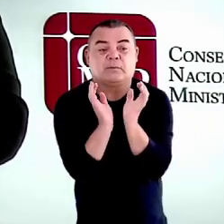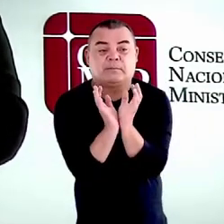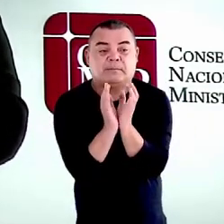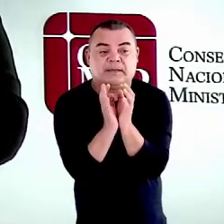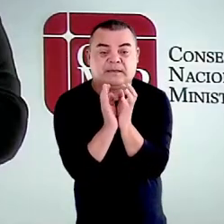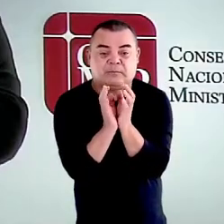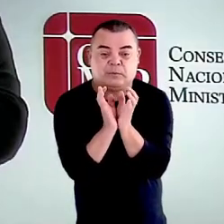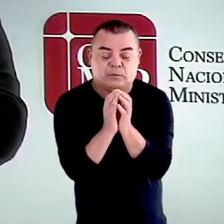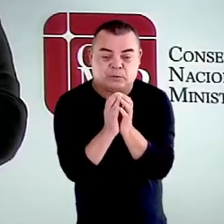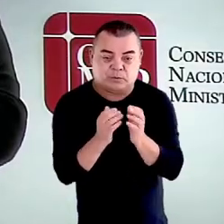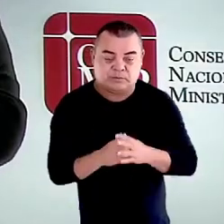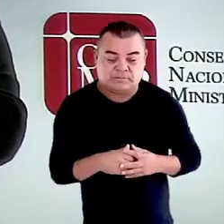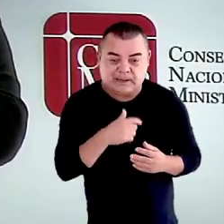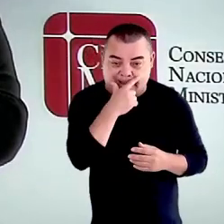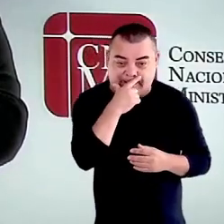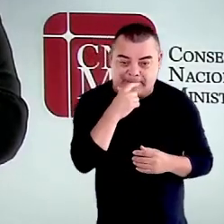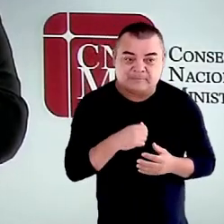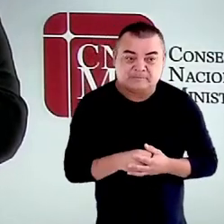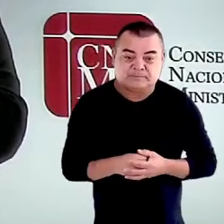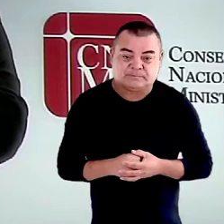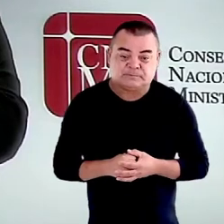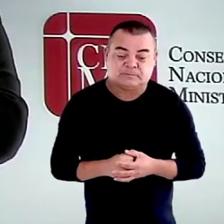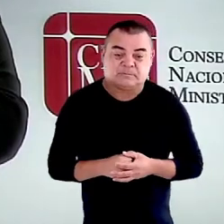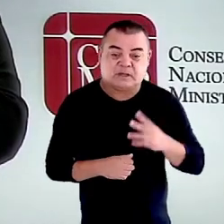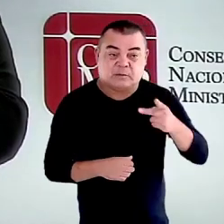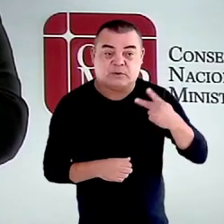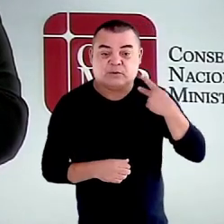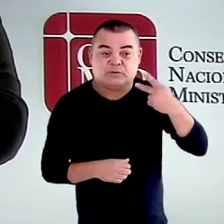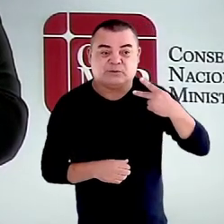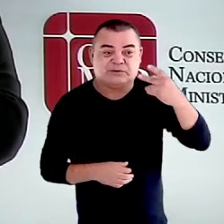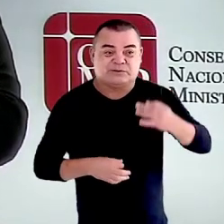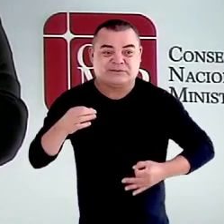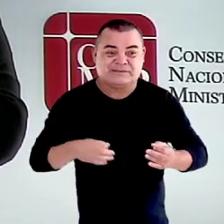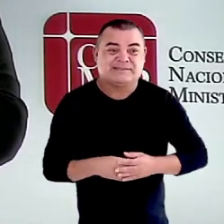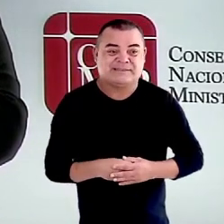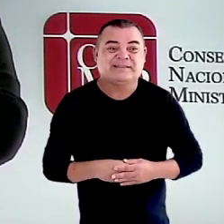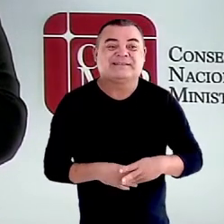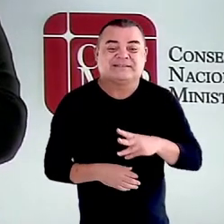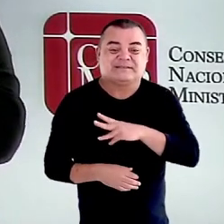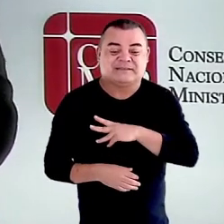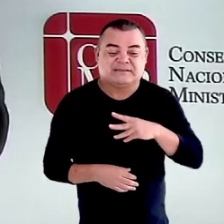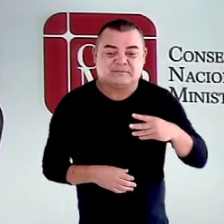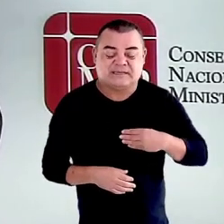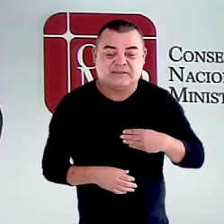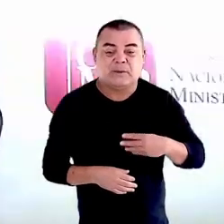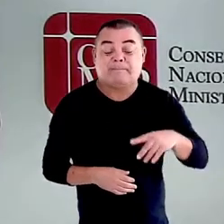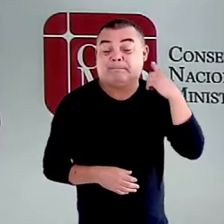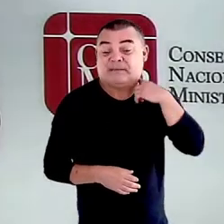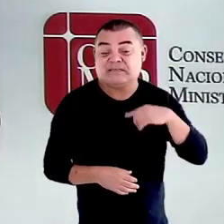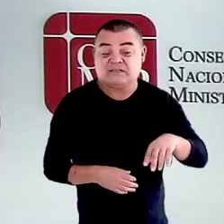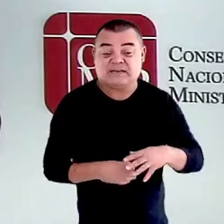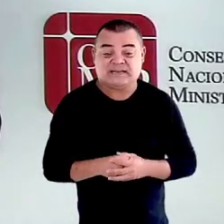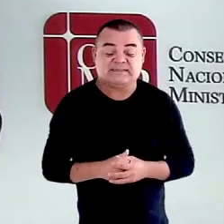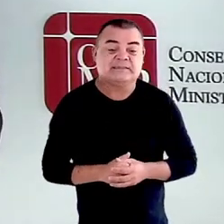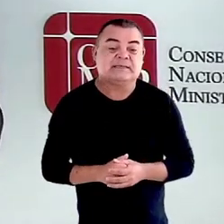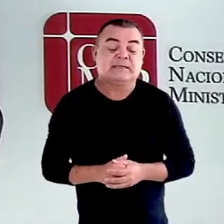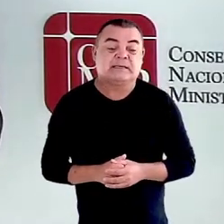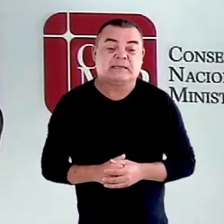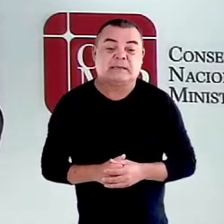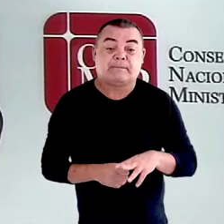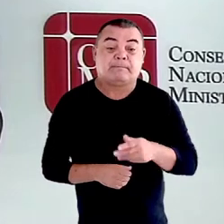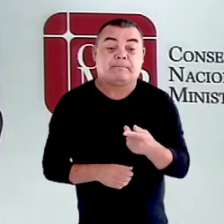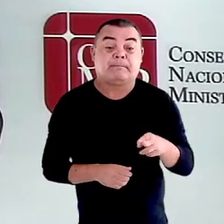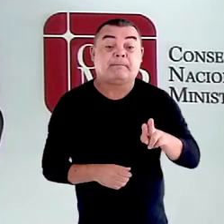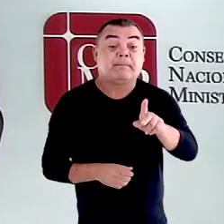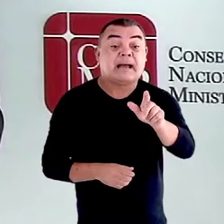Afonso Henrique de Miranda Teixeira, Procurador de Justiça do Ministério Público do Estado de Minas Gerais. Paulo Gilberto